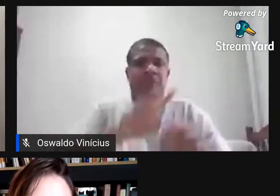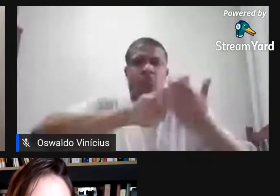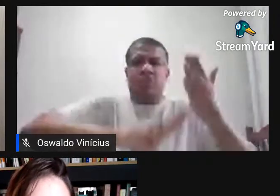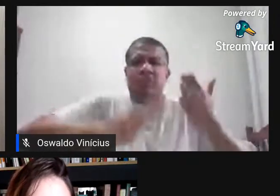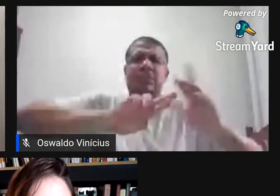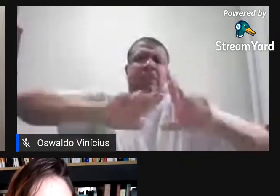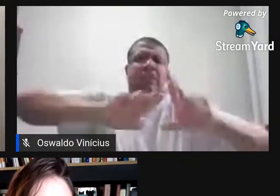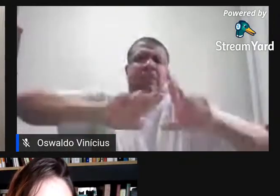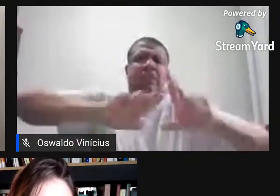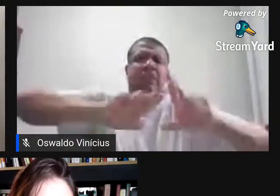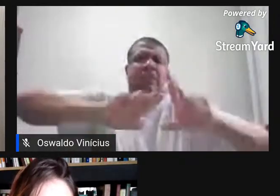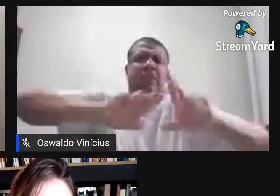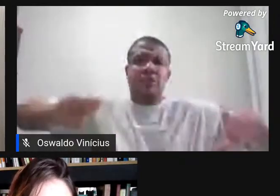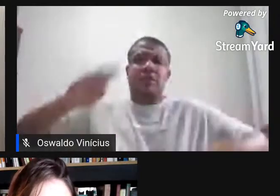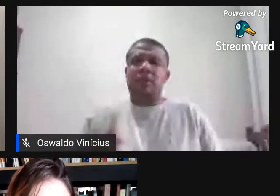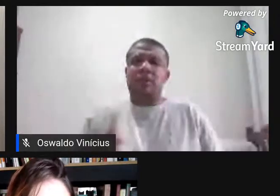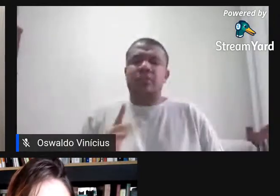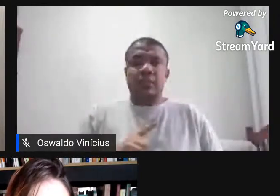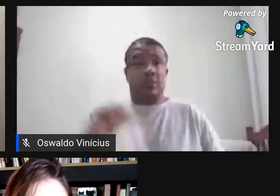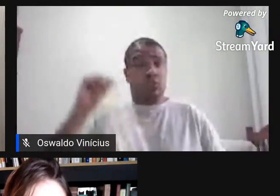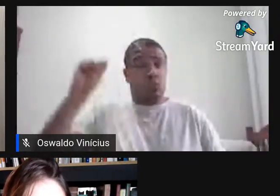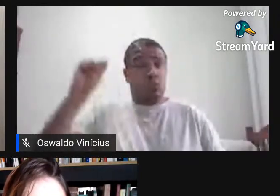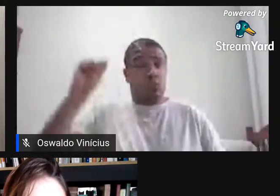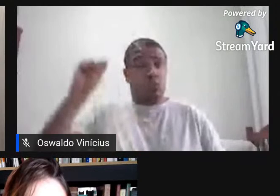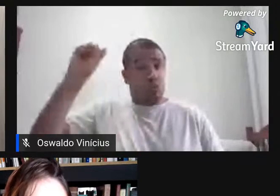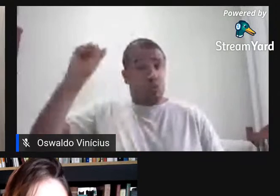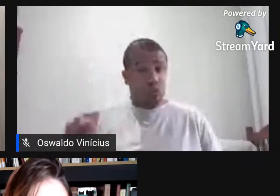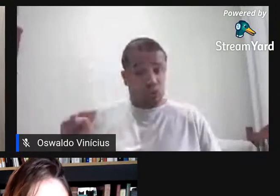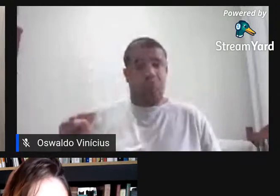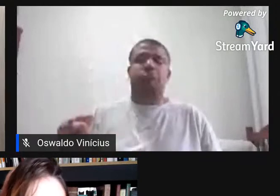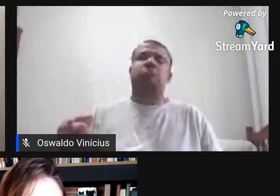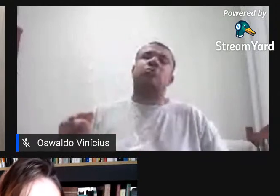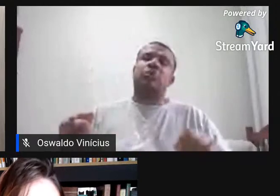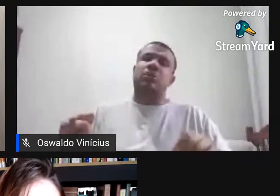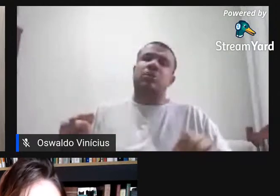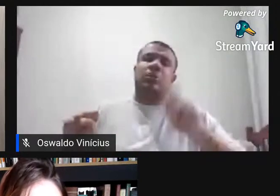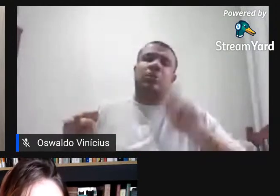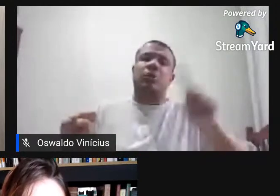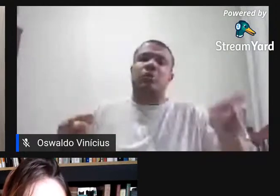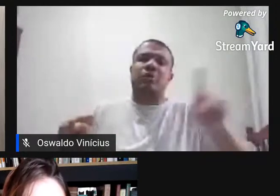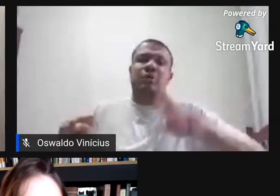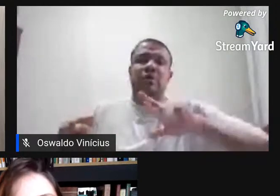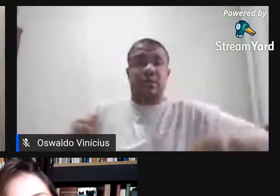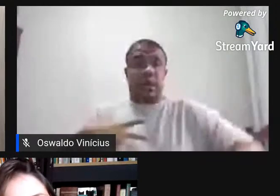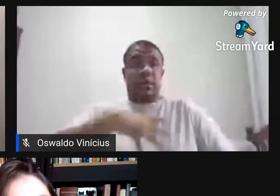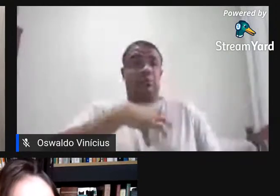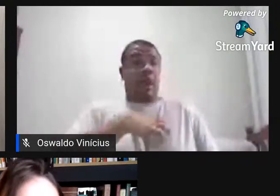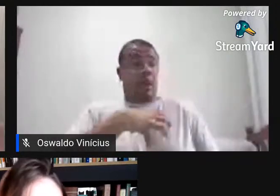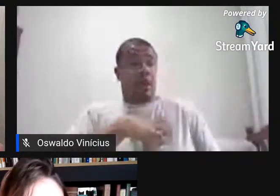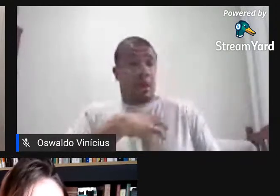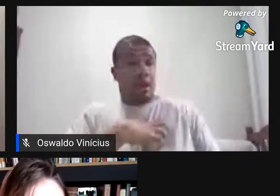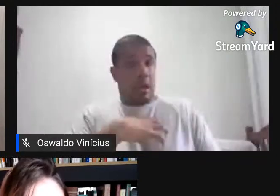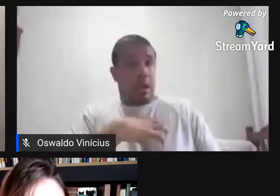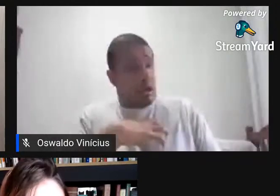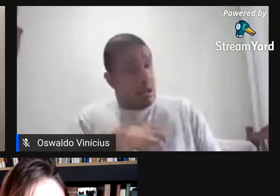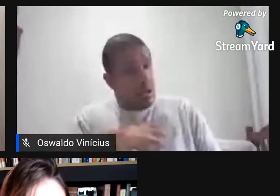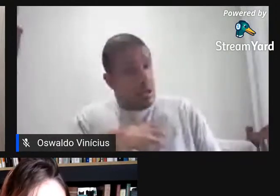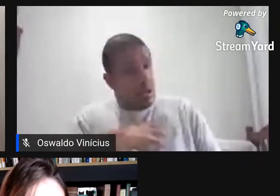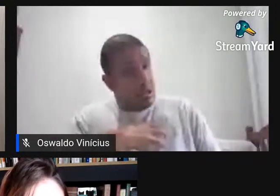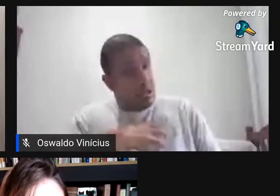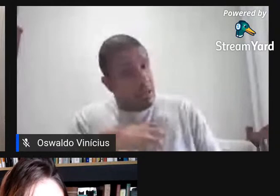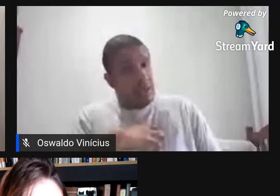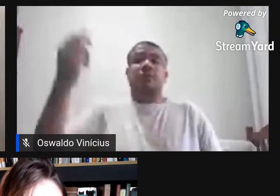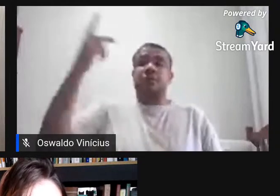No Brasil tem um pessoal no Sul, né, que é bem ativo, tem professores também na Bahia, Brasil, São